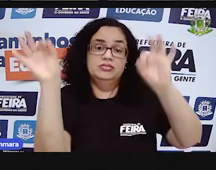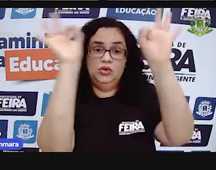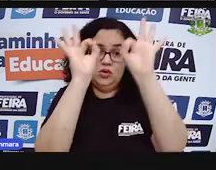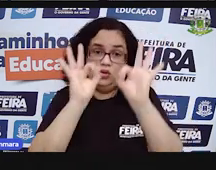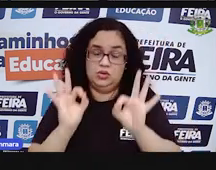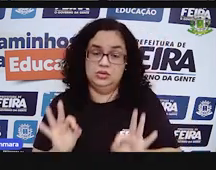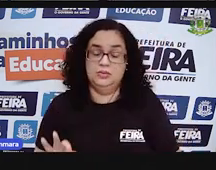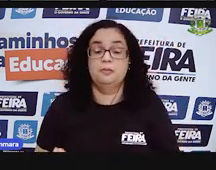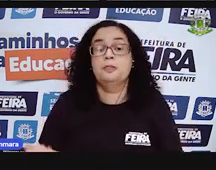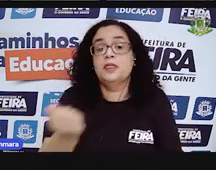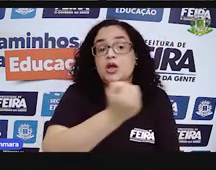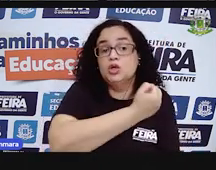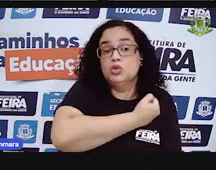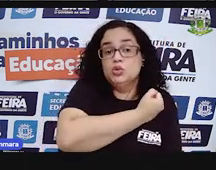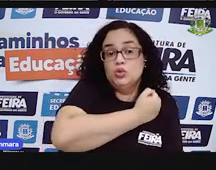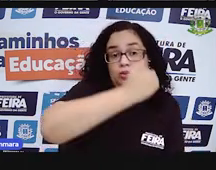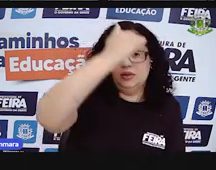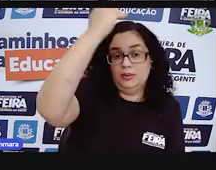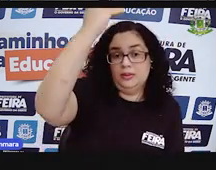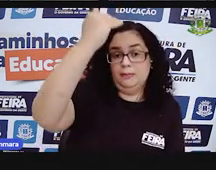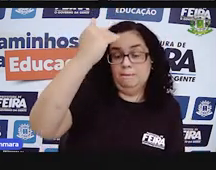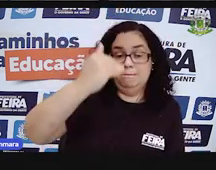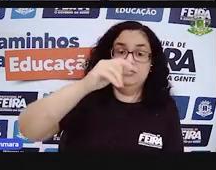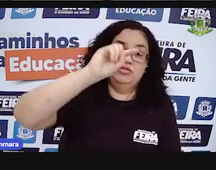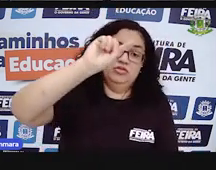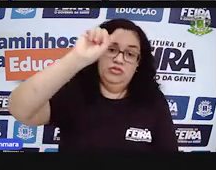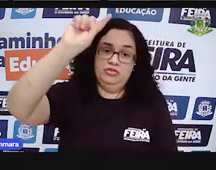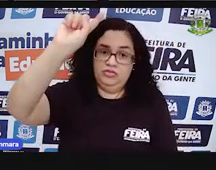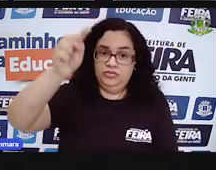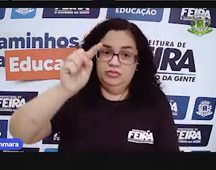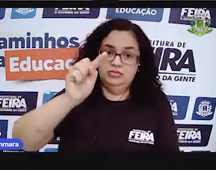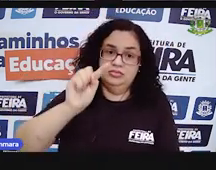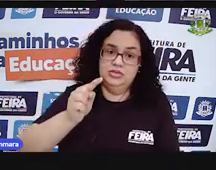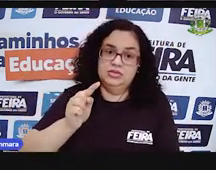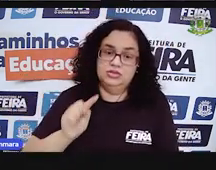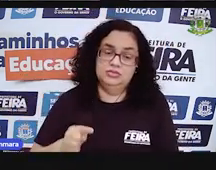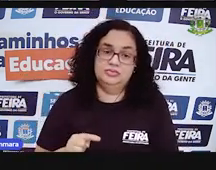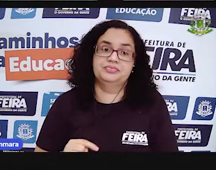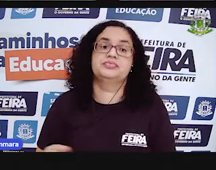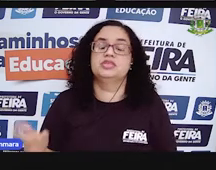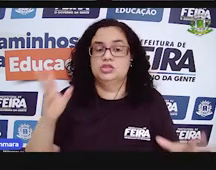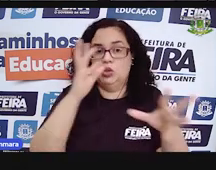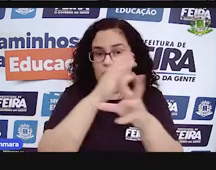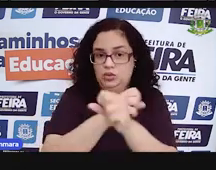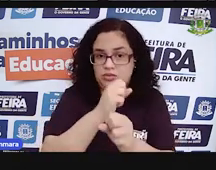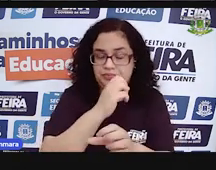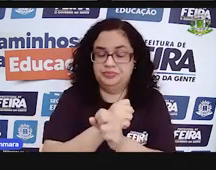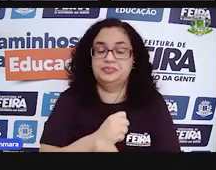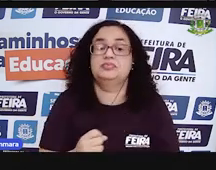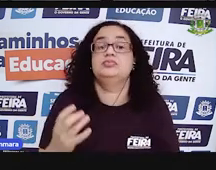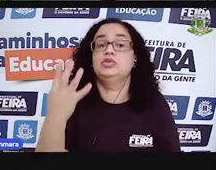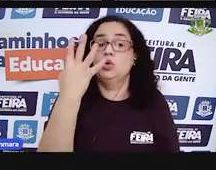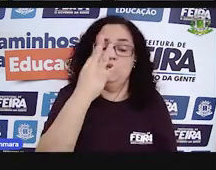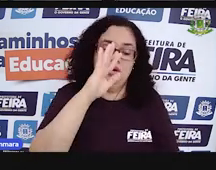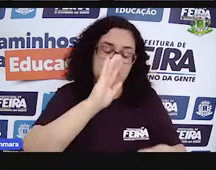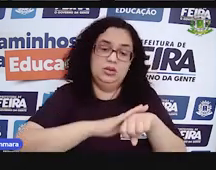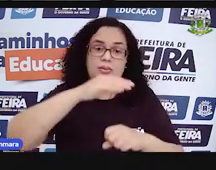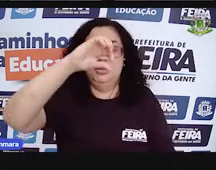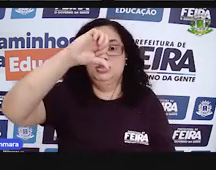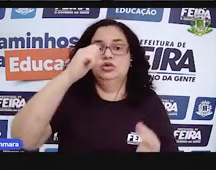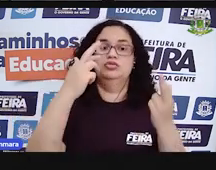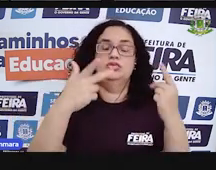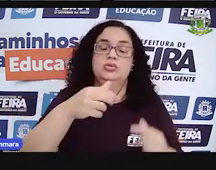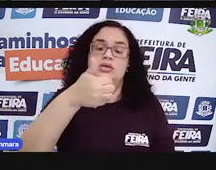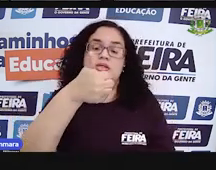Ó! Número embaixo de número. Vírgula embaixo de vírgula. Vamos fazer essa continha de mais. Quatro mais nove dá treze.